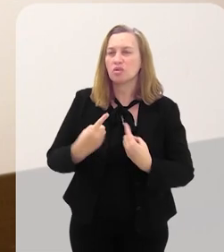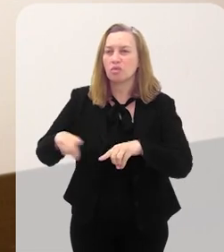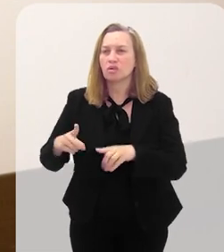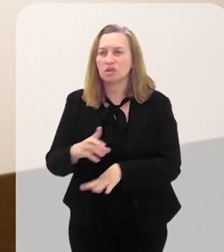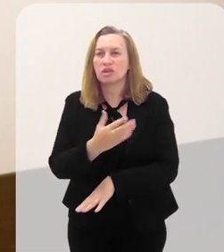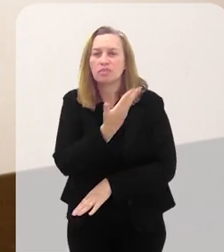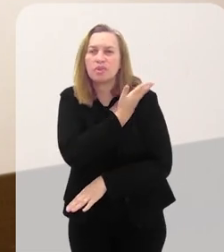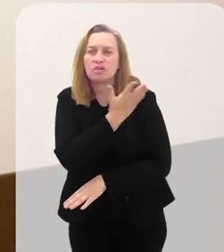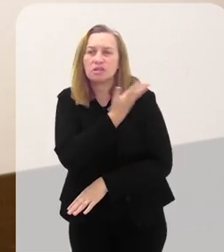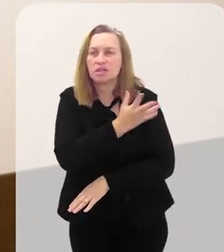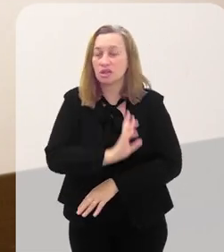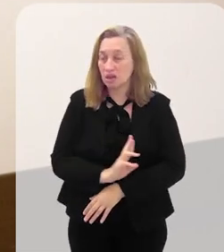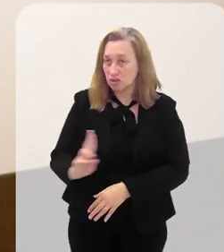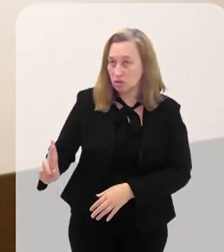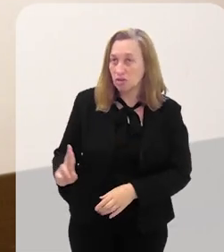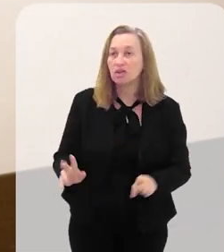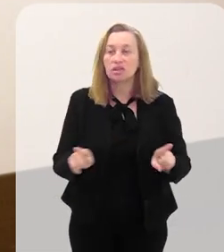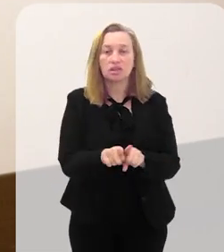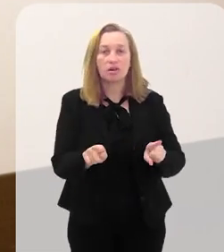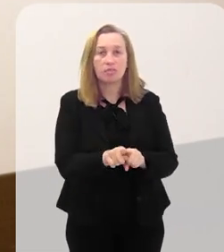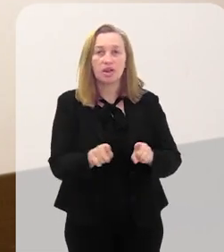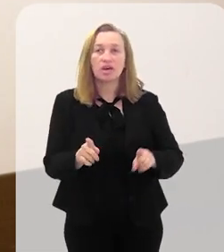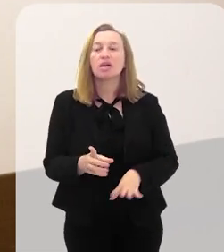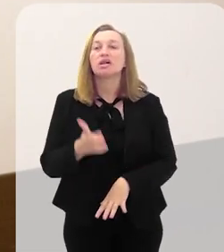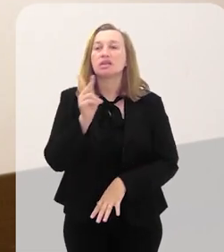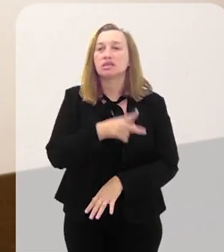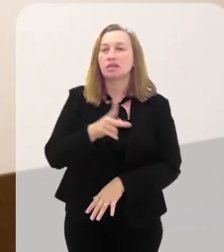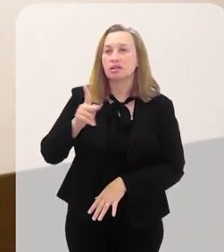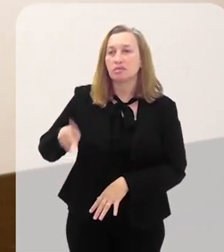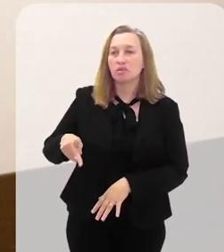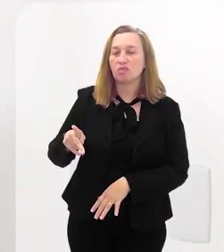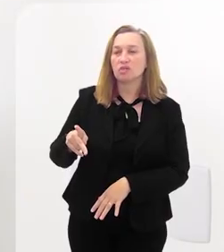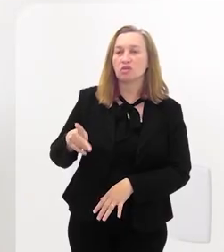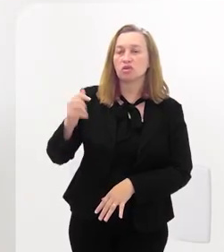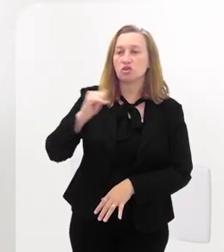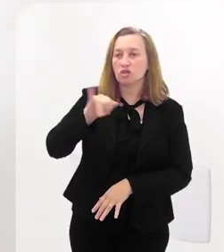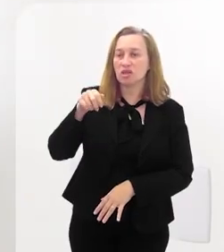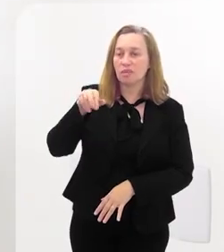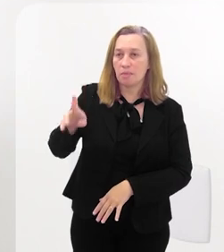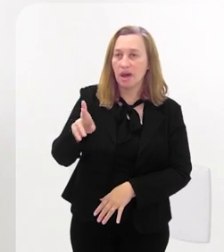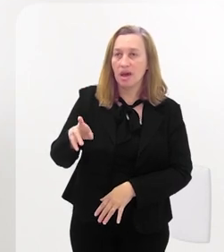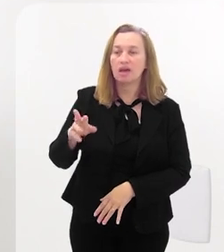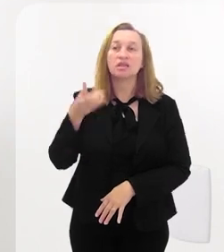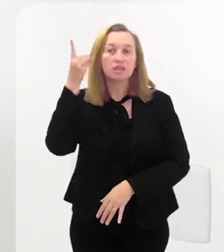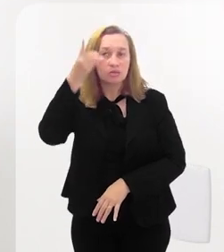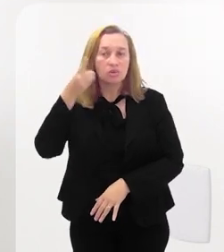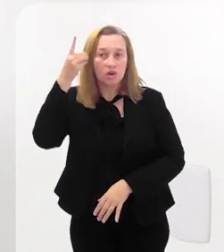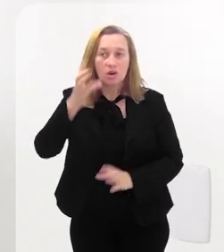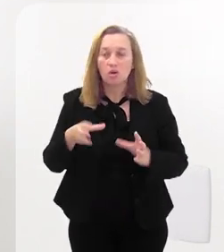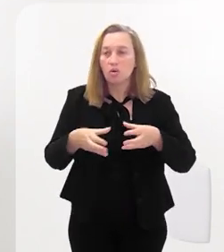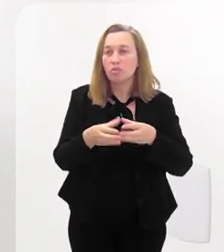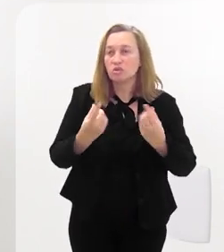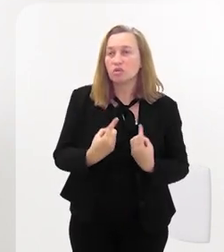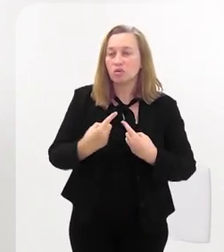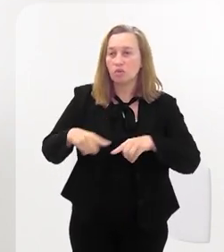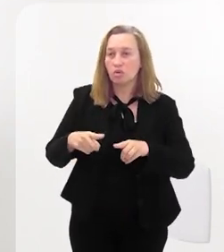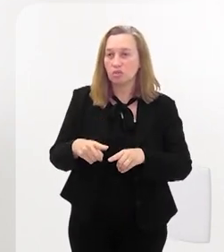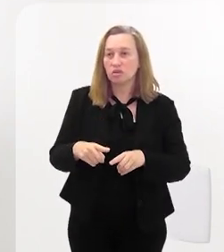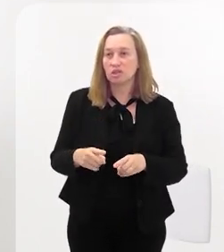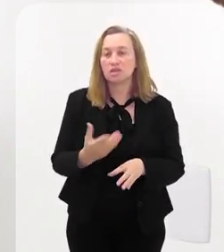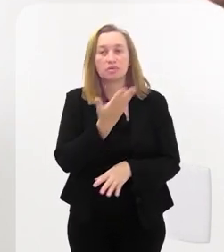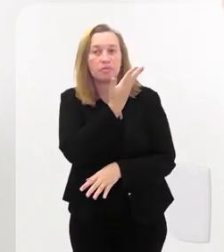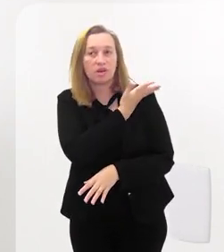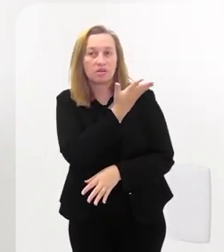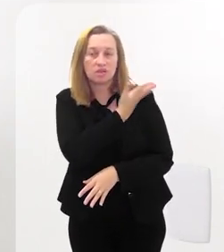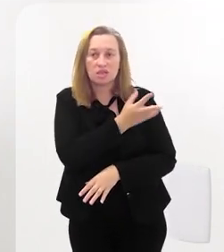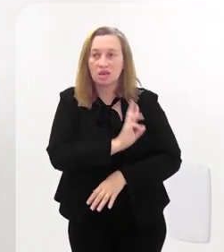Combate à Intolerância Religiosa, e o deputado professor Josemar, que preside a Comissão de Combate às